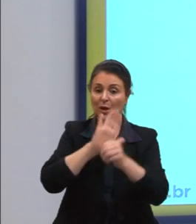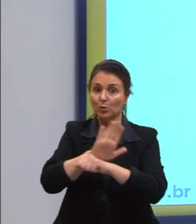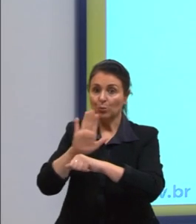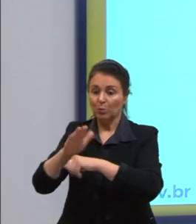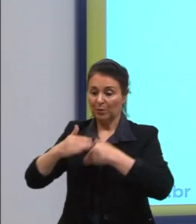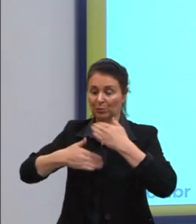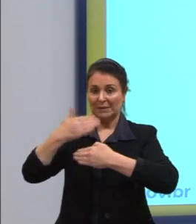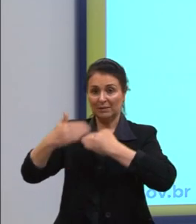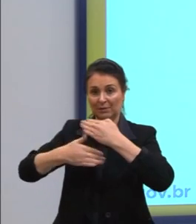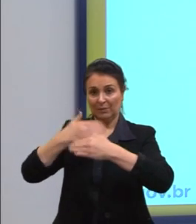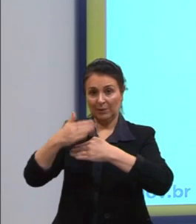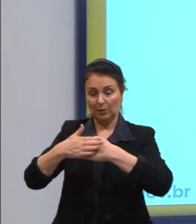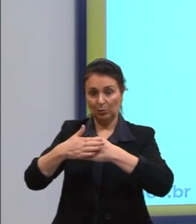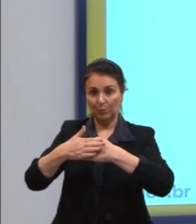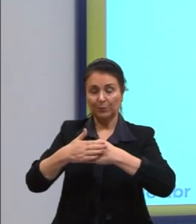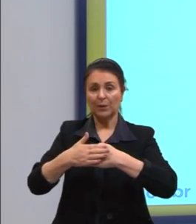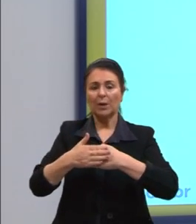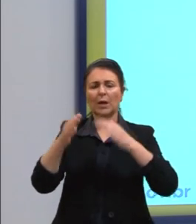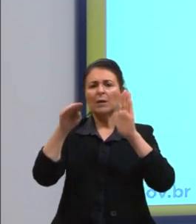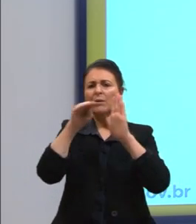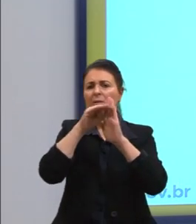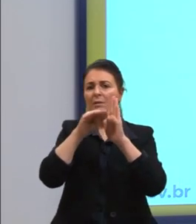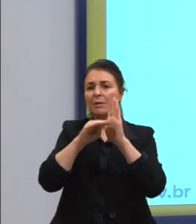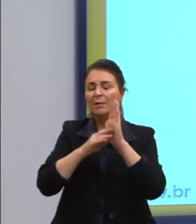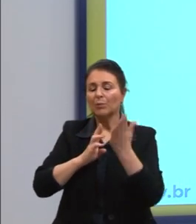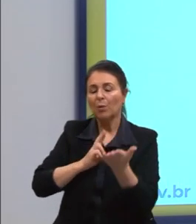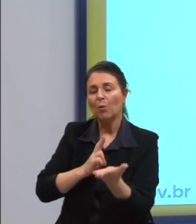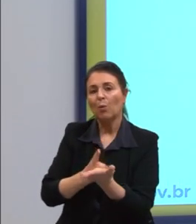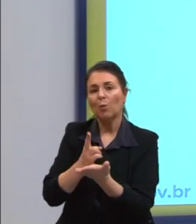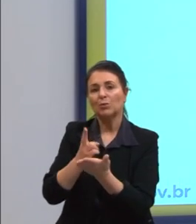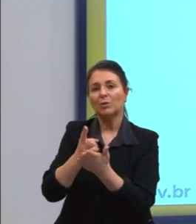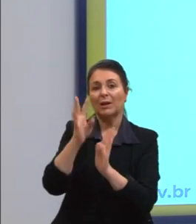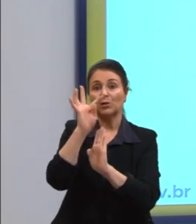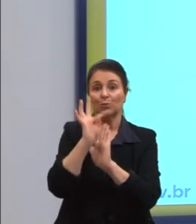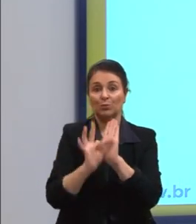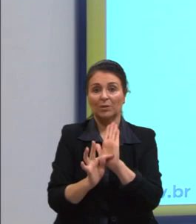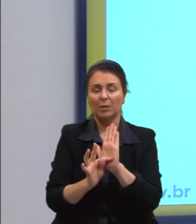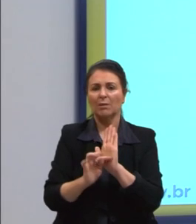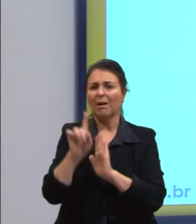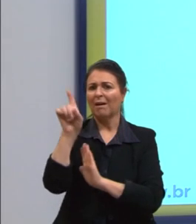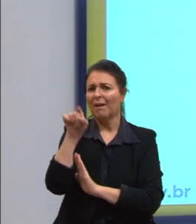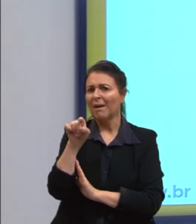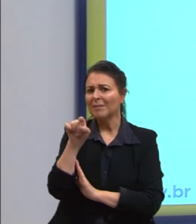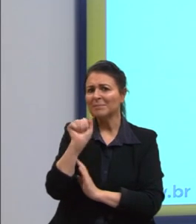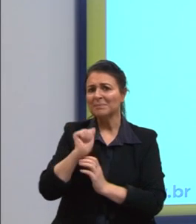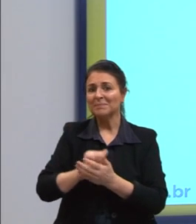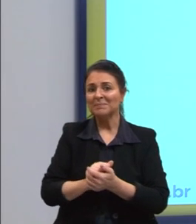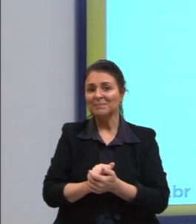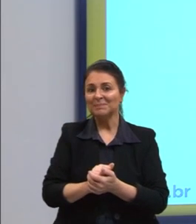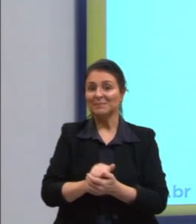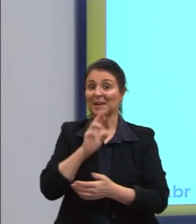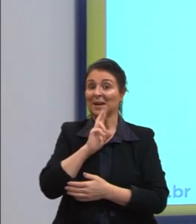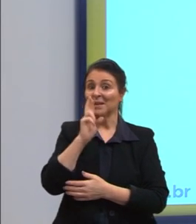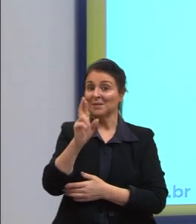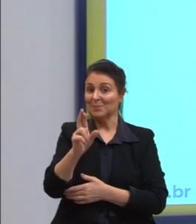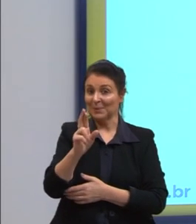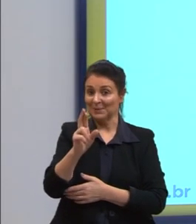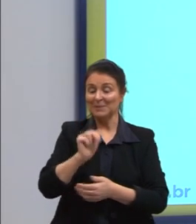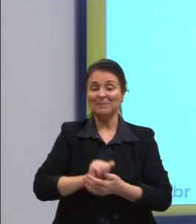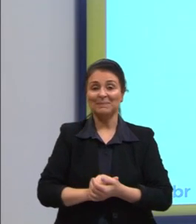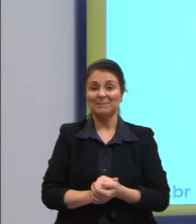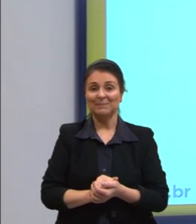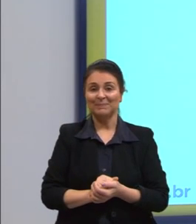desenvolvimento, estabelecendo a continuidade do texto, é A. Já vou dar a resposta aqui para